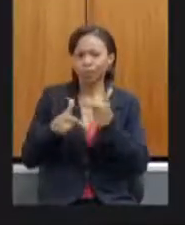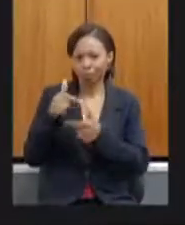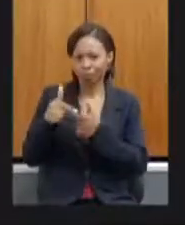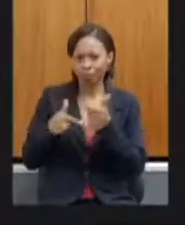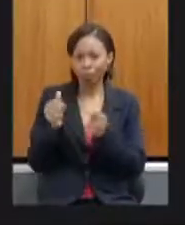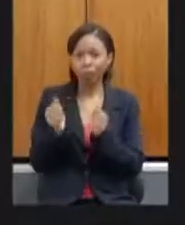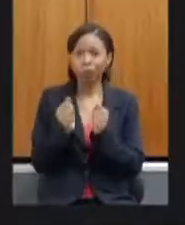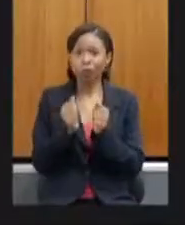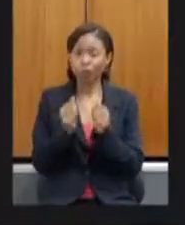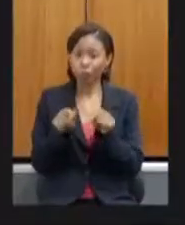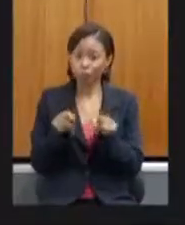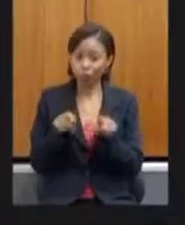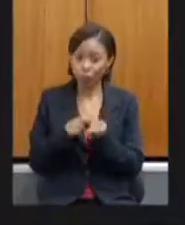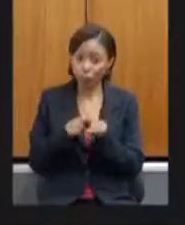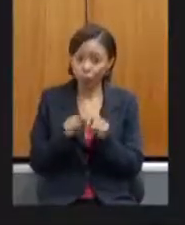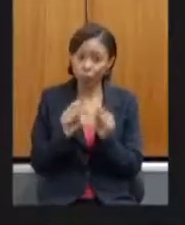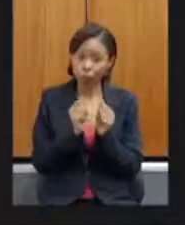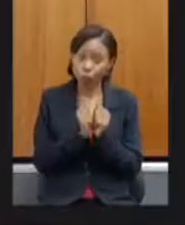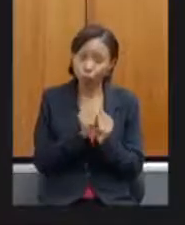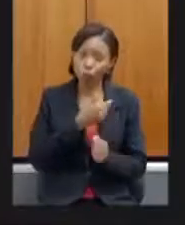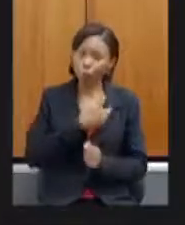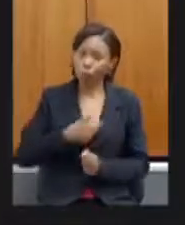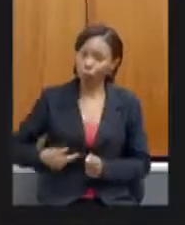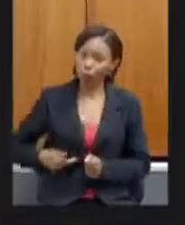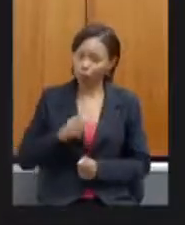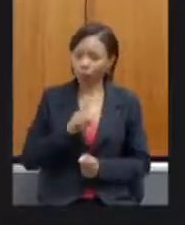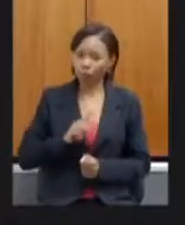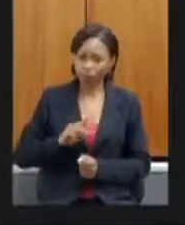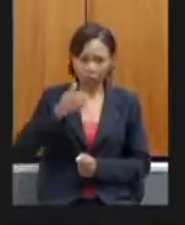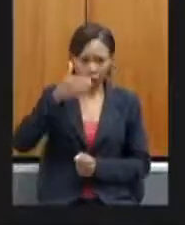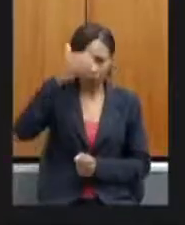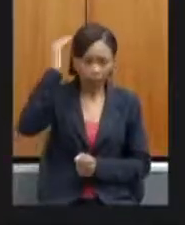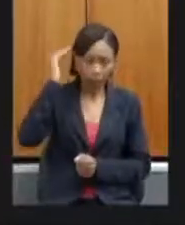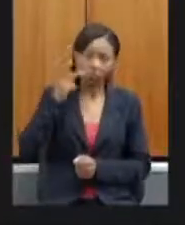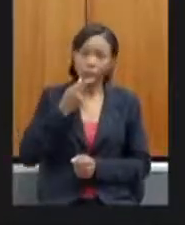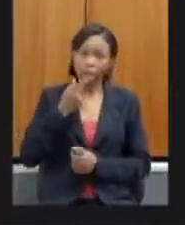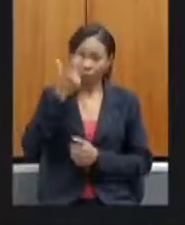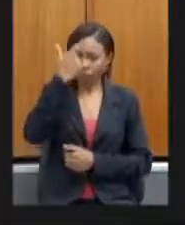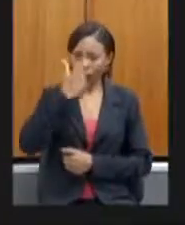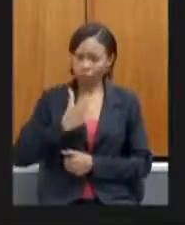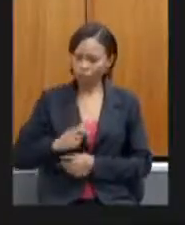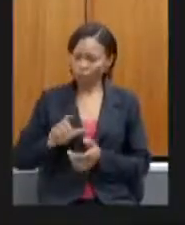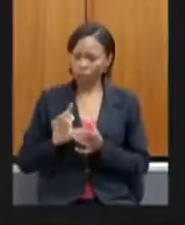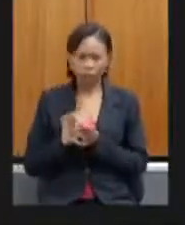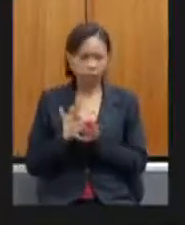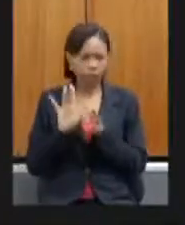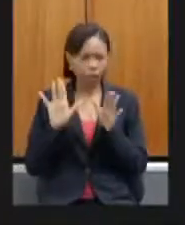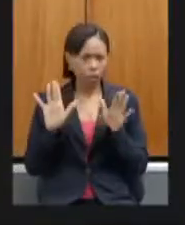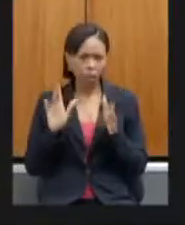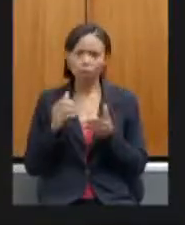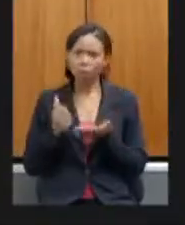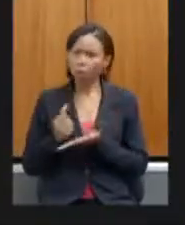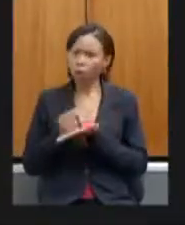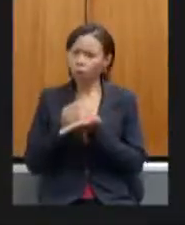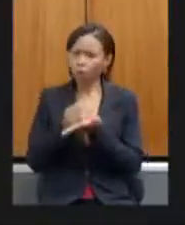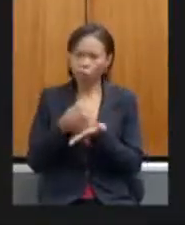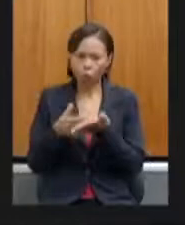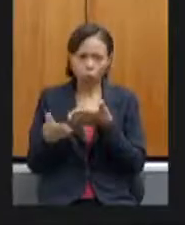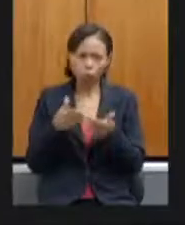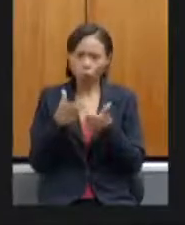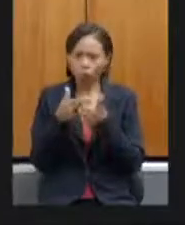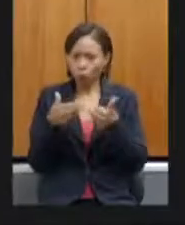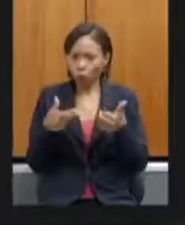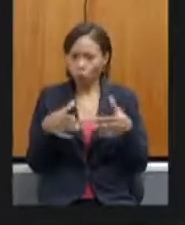governador do estado Romeu Zema e falar que o deputado Gustavo Santana está às ordens aí secretário para o que eu precisar não só na